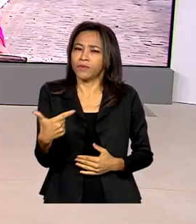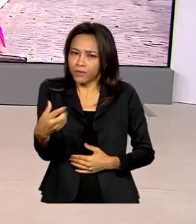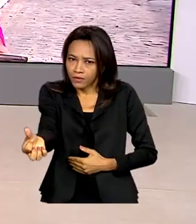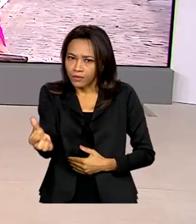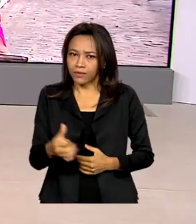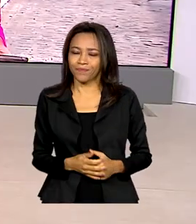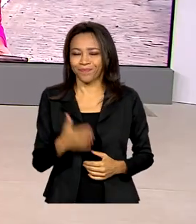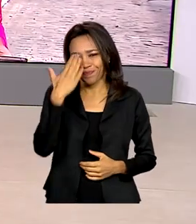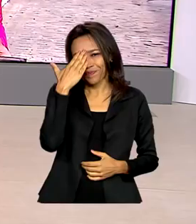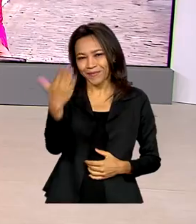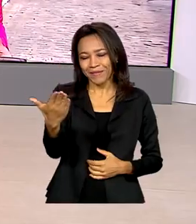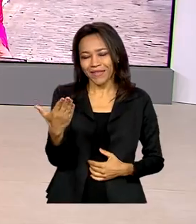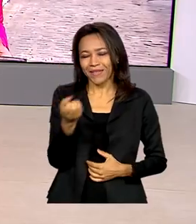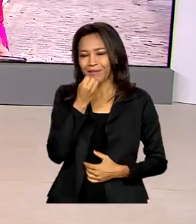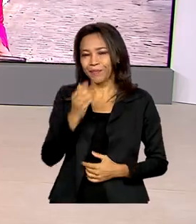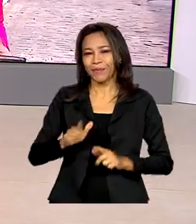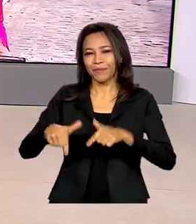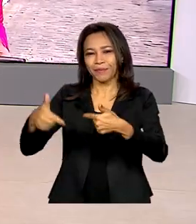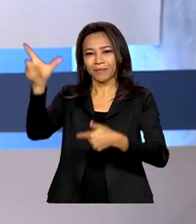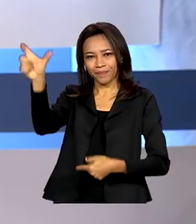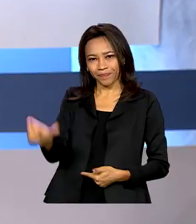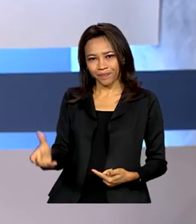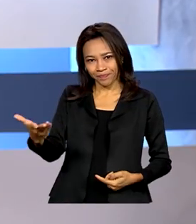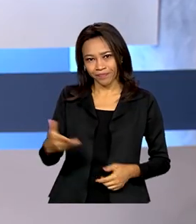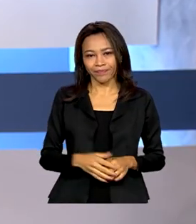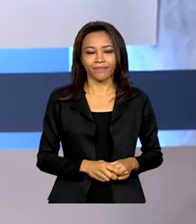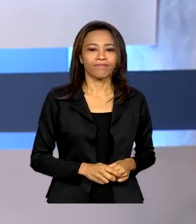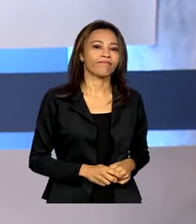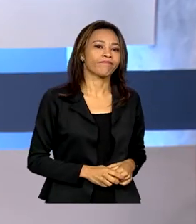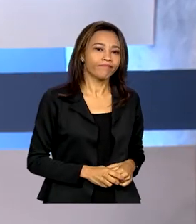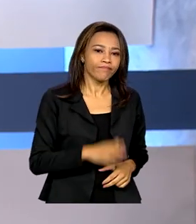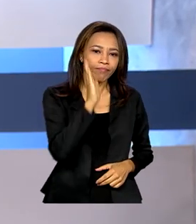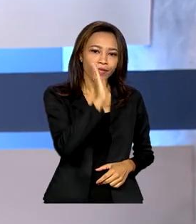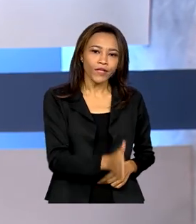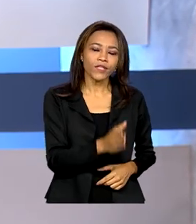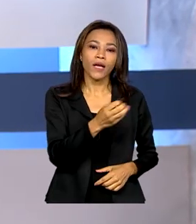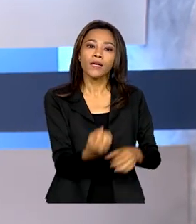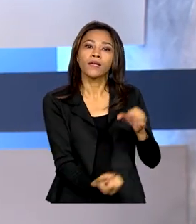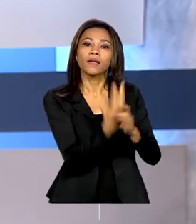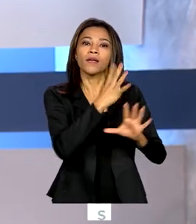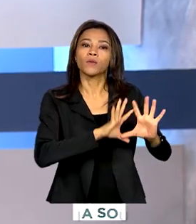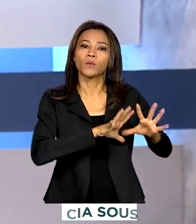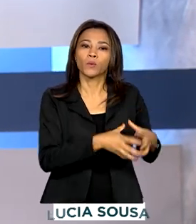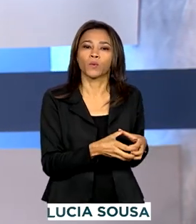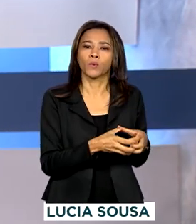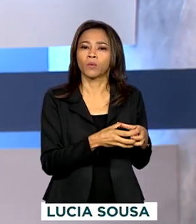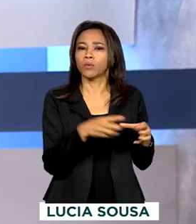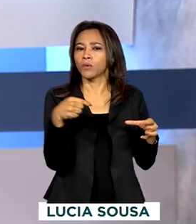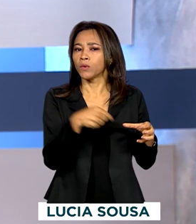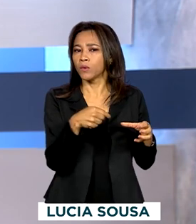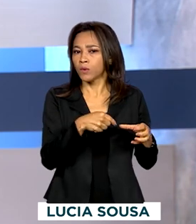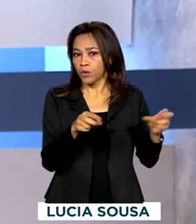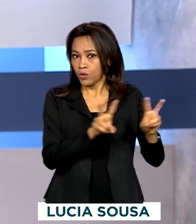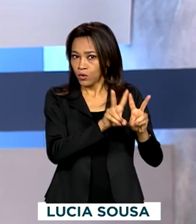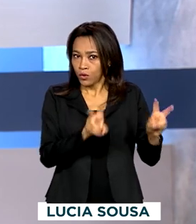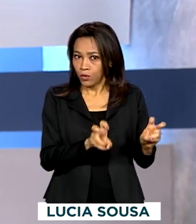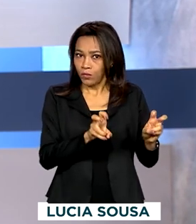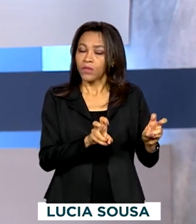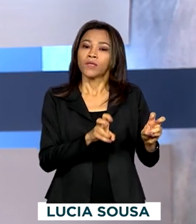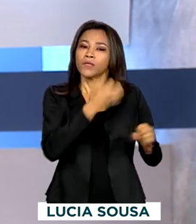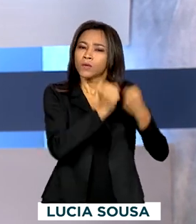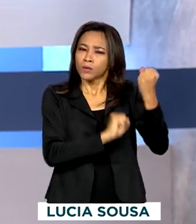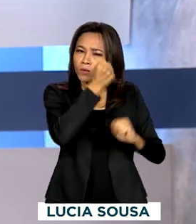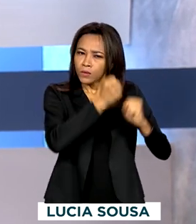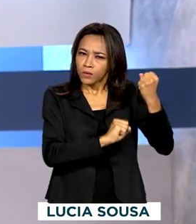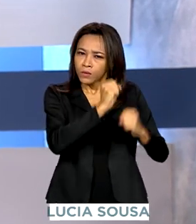Ok, Jéssica. Obrigada. Bom trabalho para você. Foi recriado o Grupo Executivo do Complexo Industrial da Saúde. A